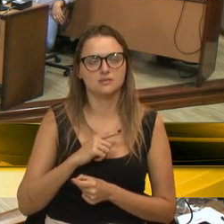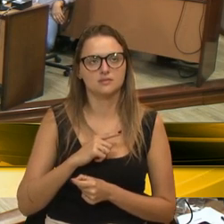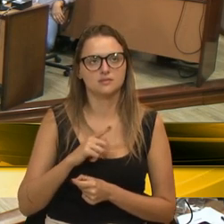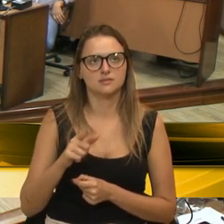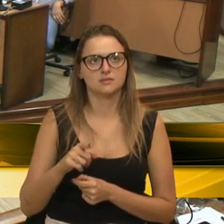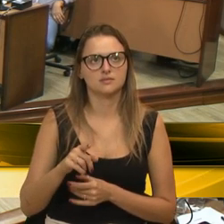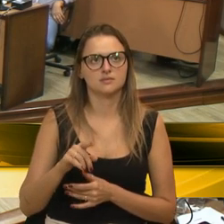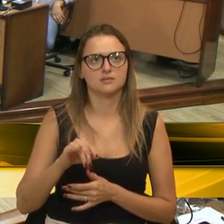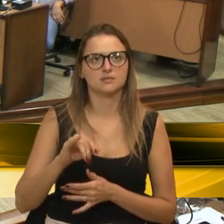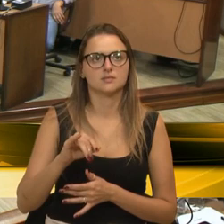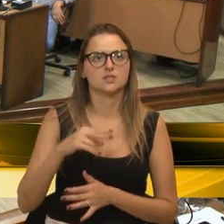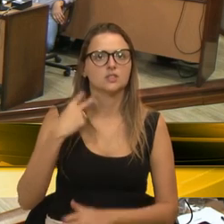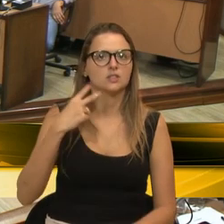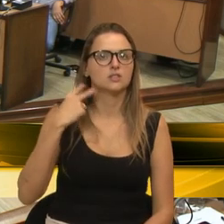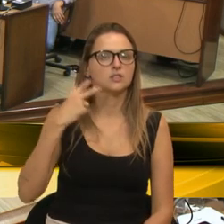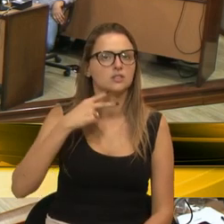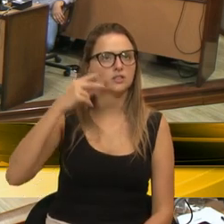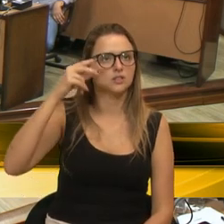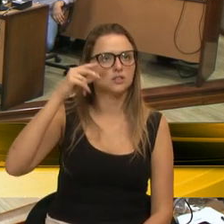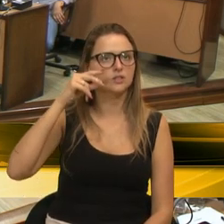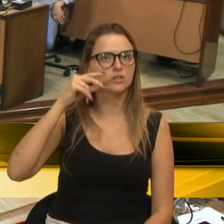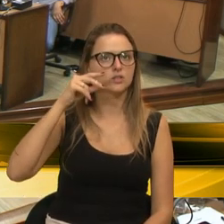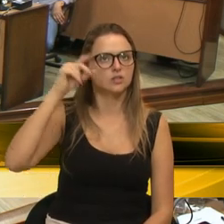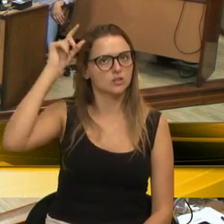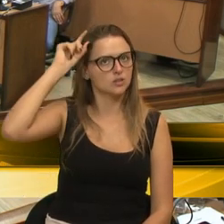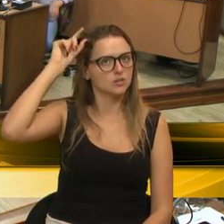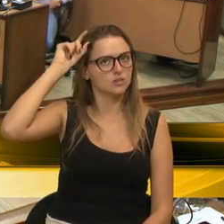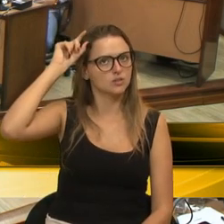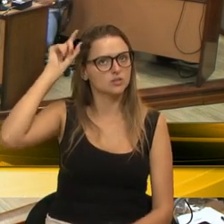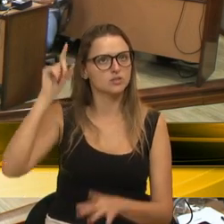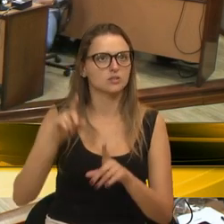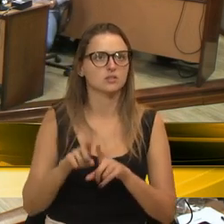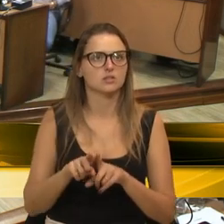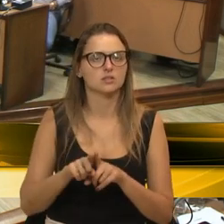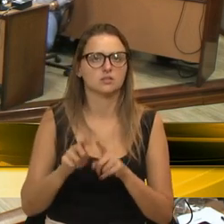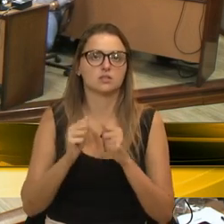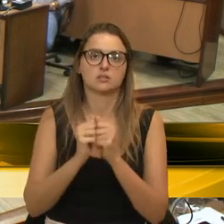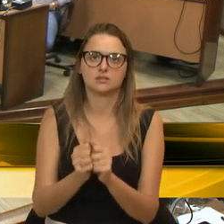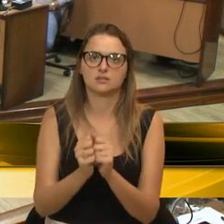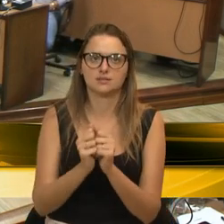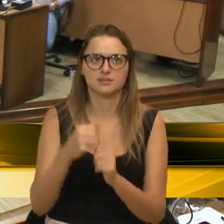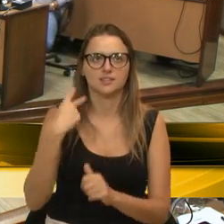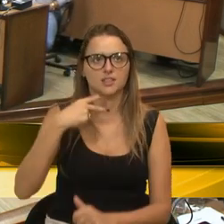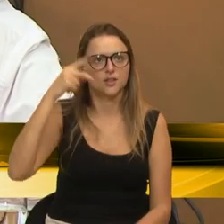pelo Chico. O Chico, eu quero dizer assim, o trabalho que foi feito e o Chico,